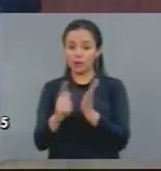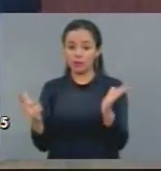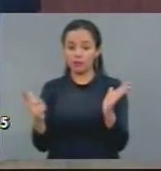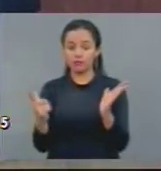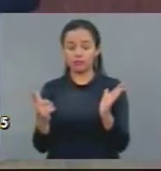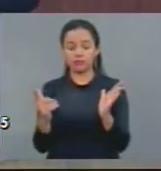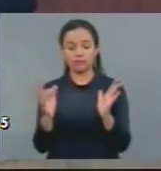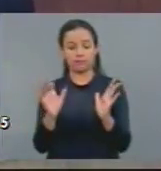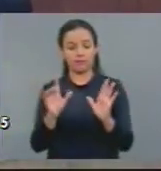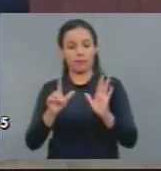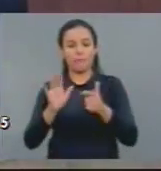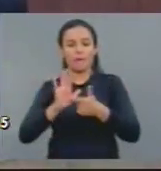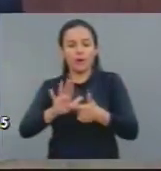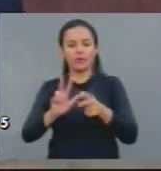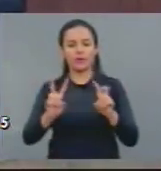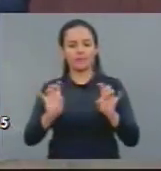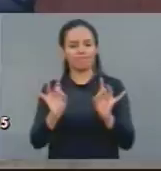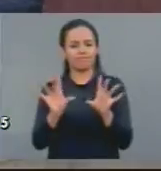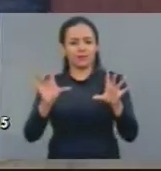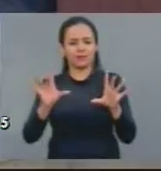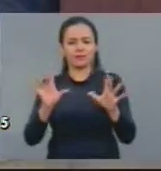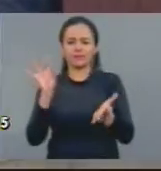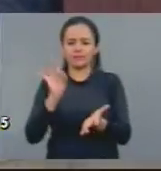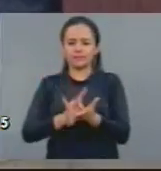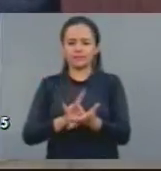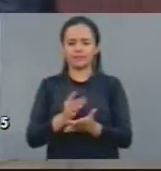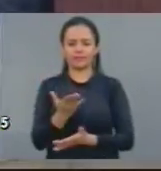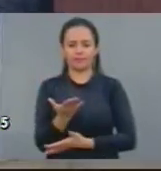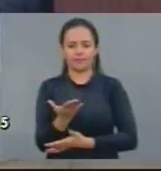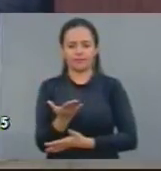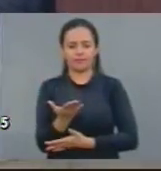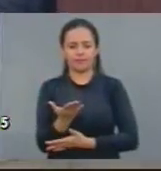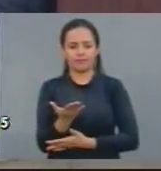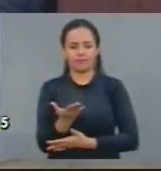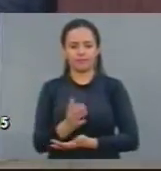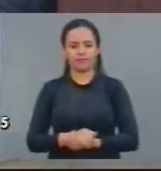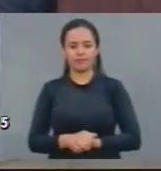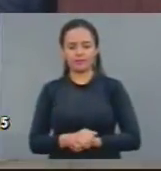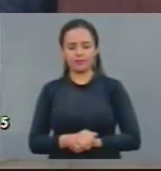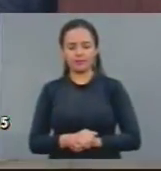de desídia.